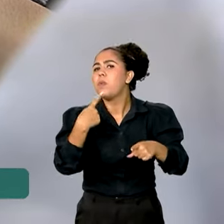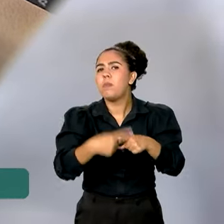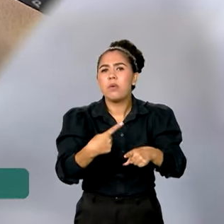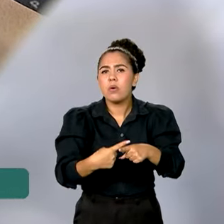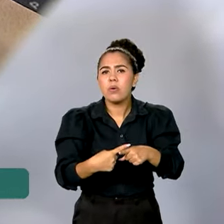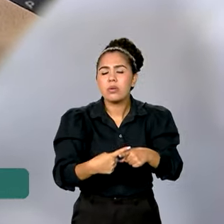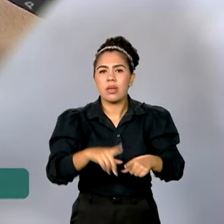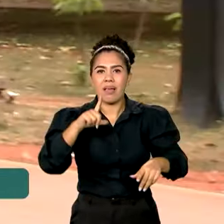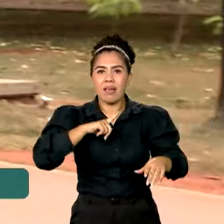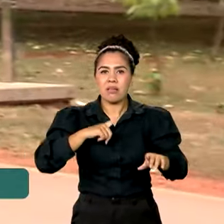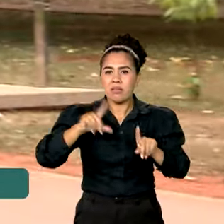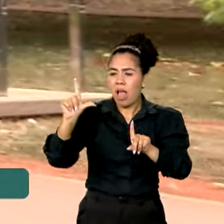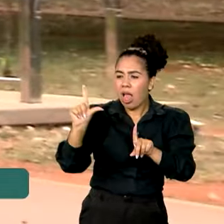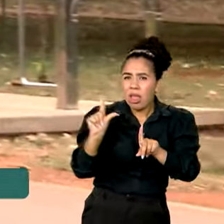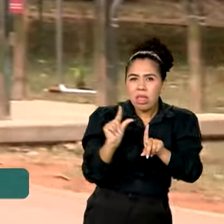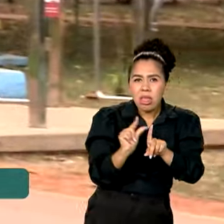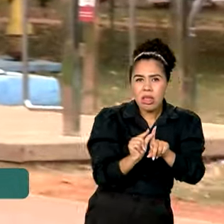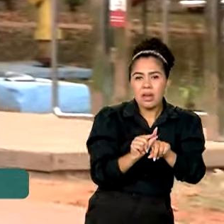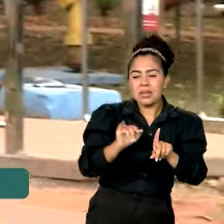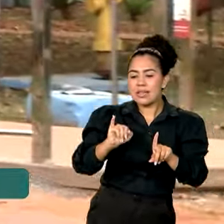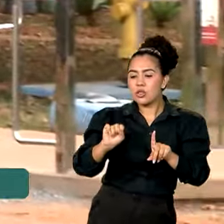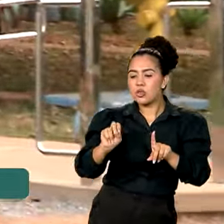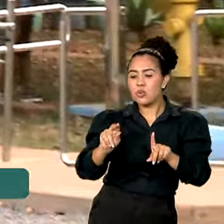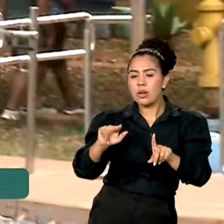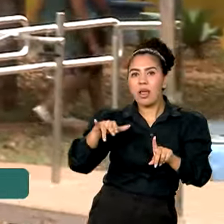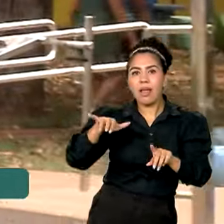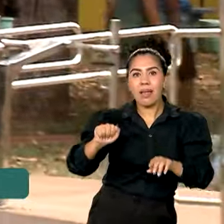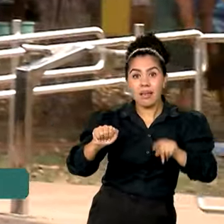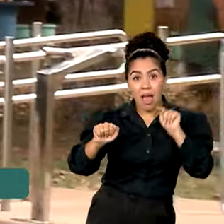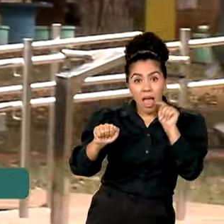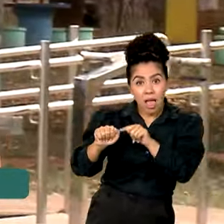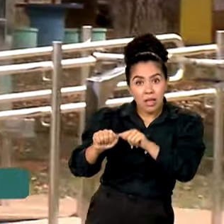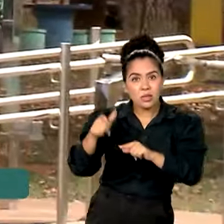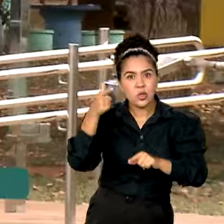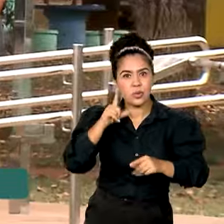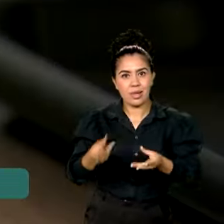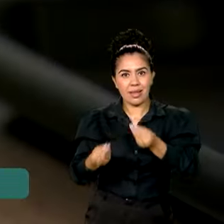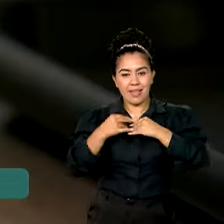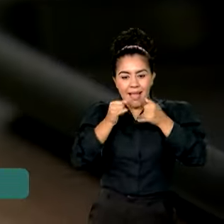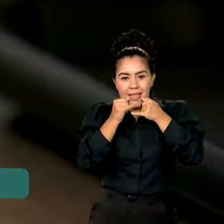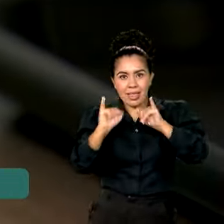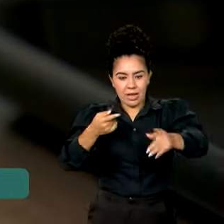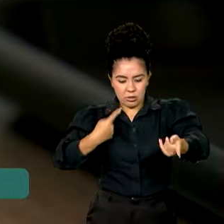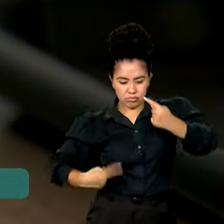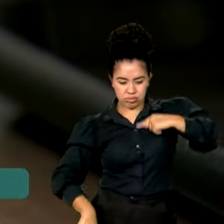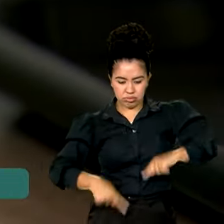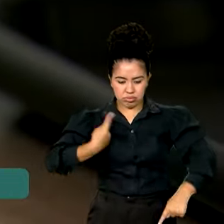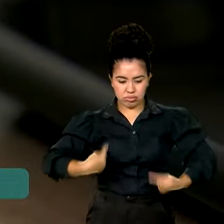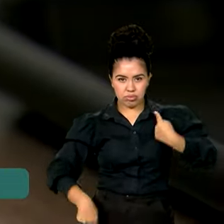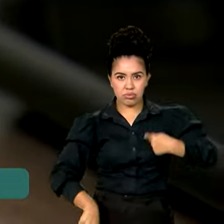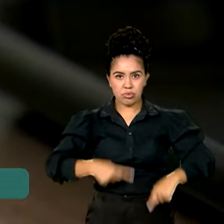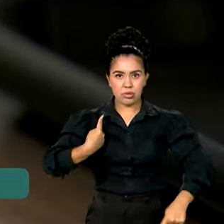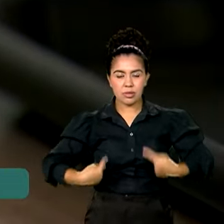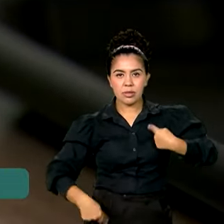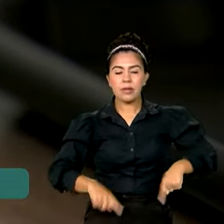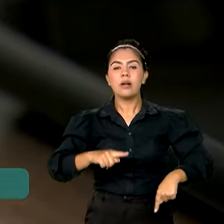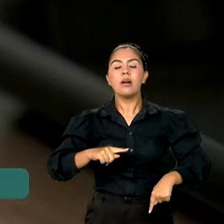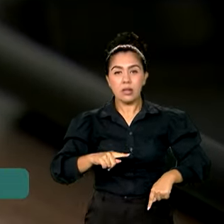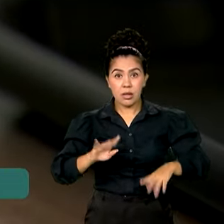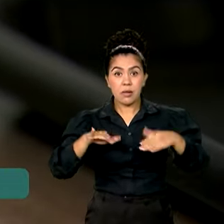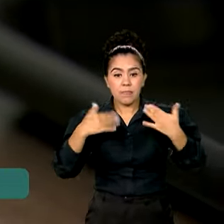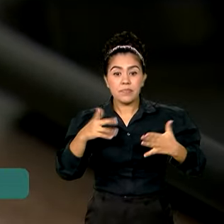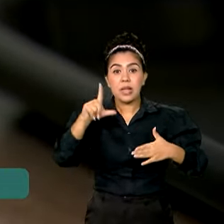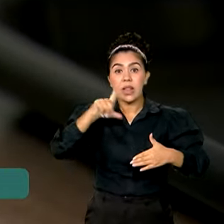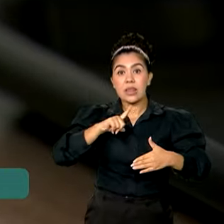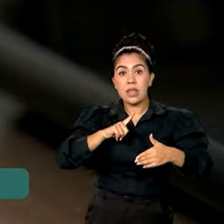ou má absorção de insulina, hormônio que garante energia para o organismo e regula a glicose no sangue. Ela é